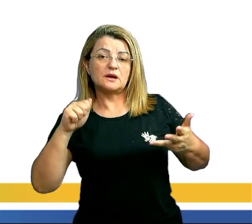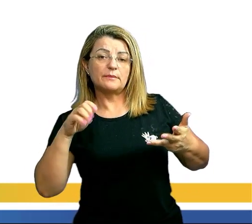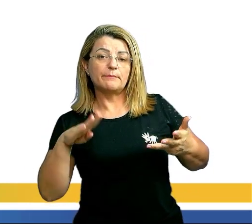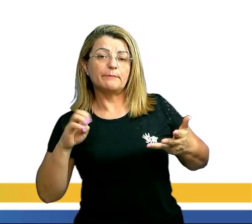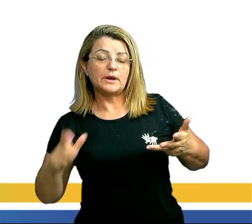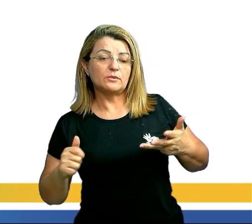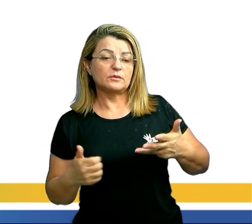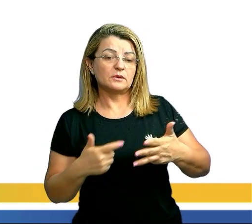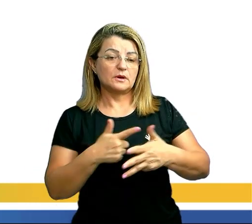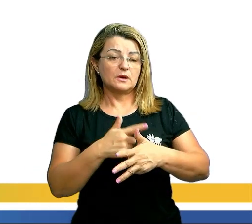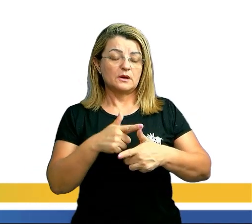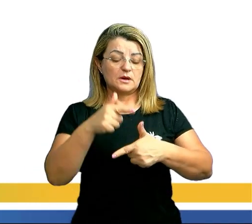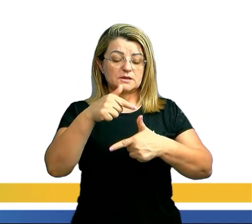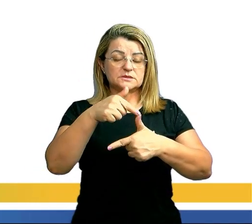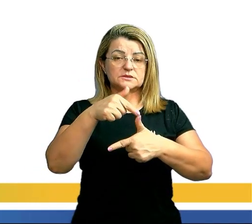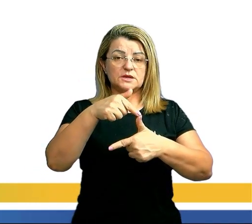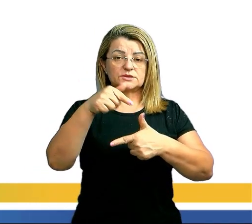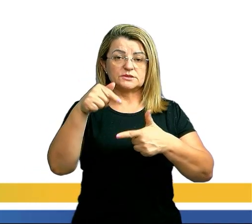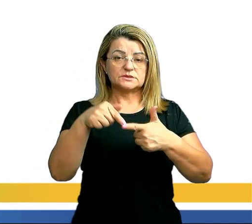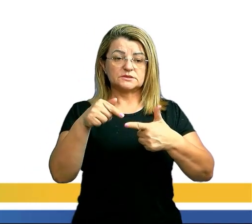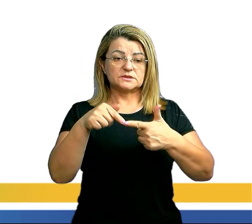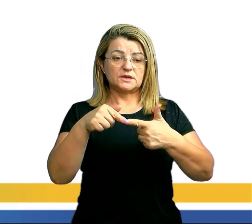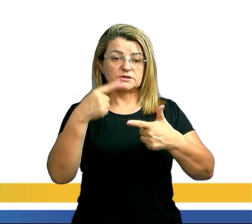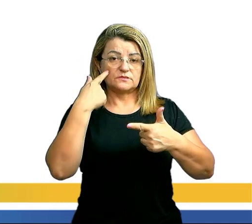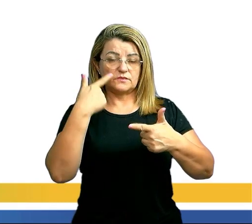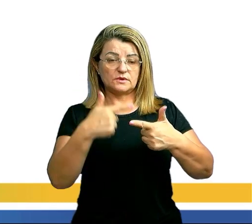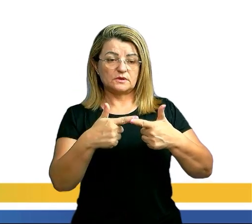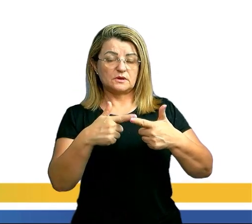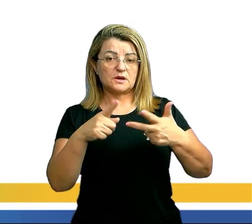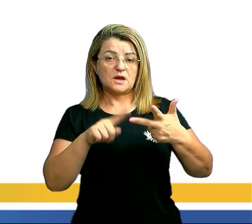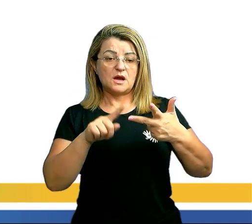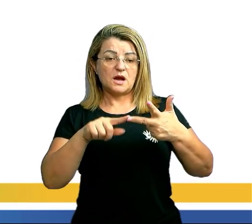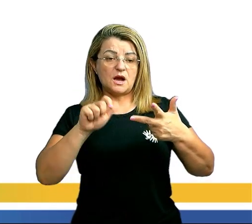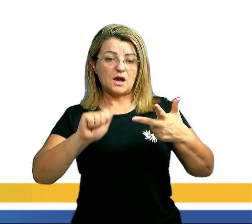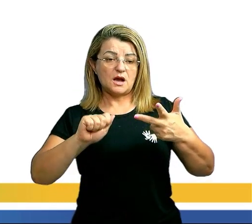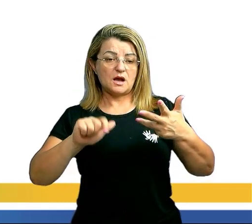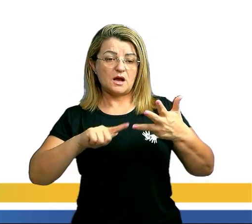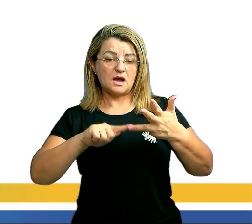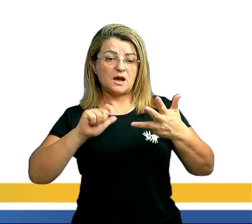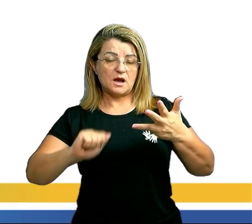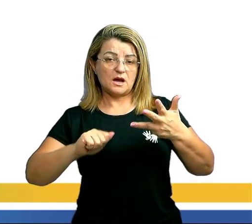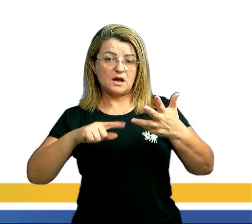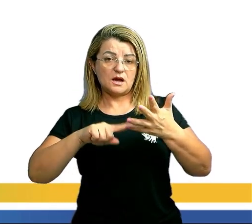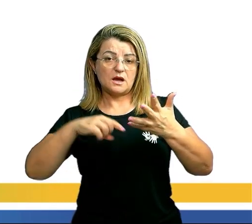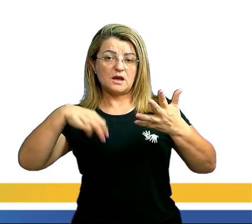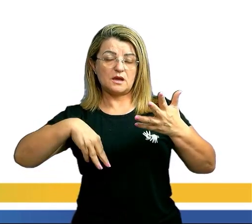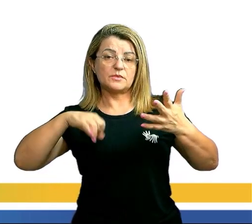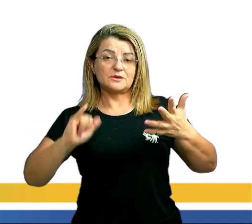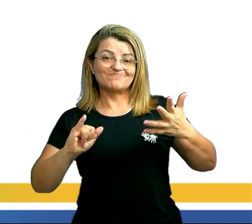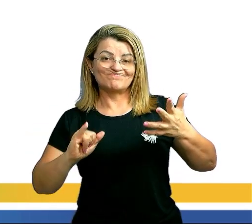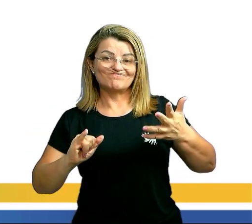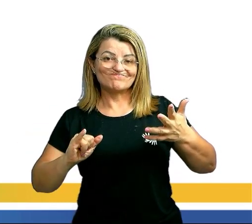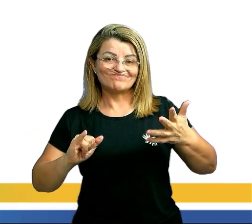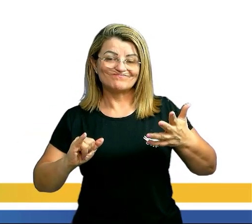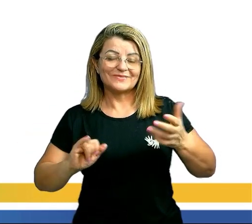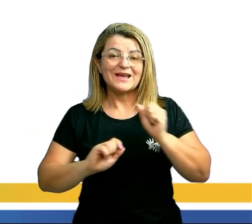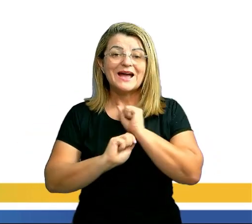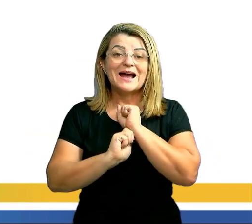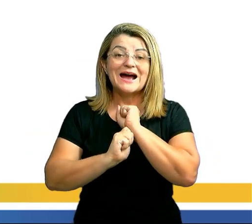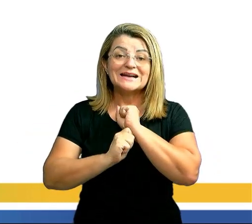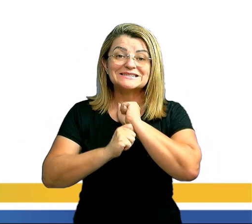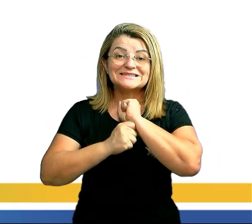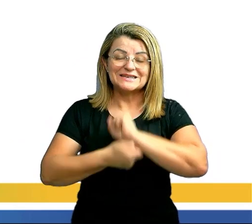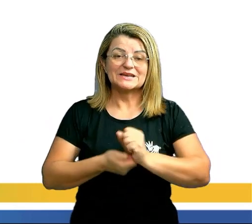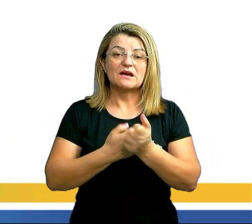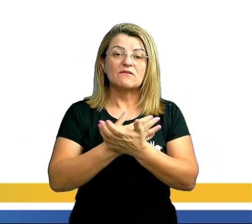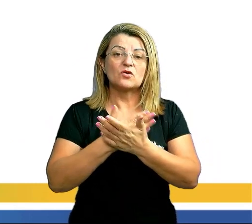Então, 77, são duas, mas aqui, ó, um, dois, três, quatro. A senha vai começar com a letra inicial